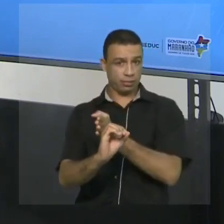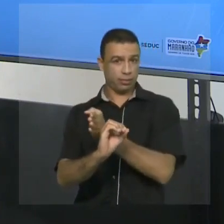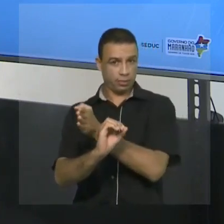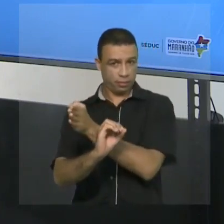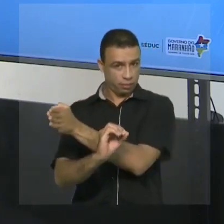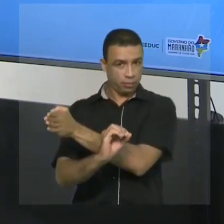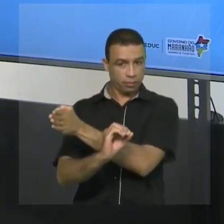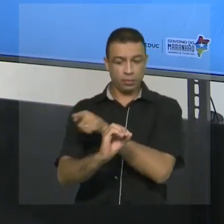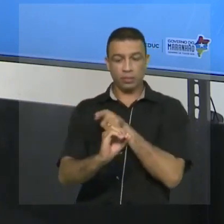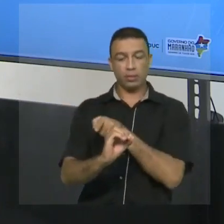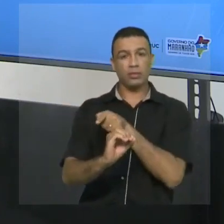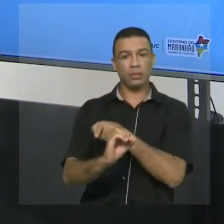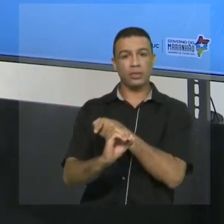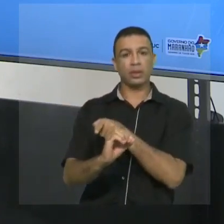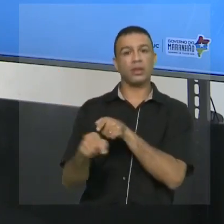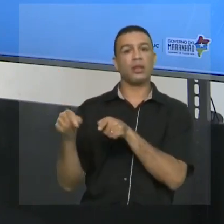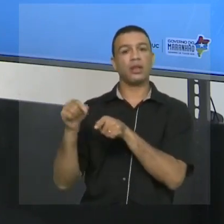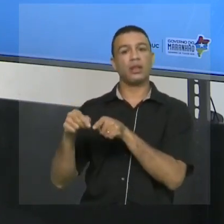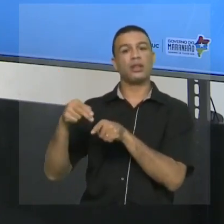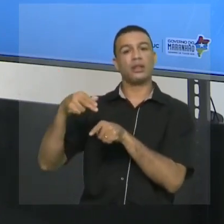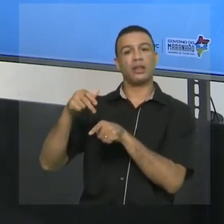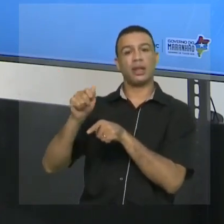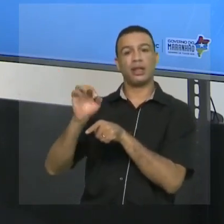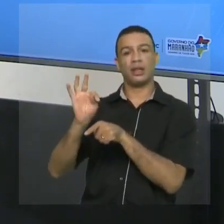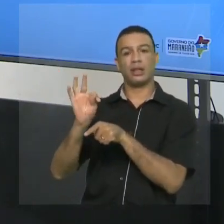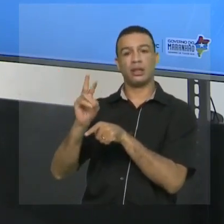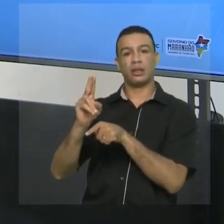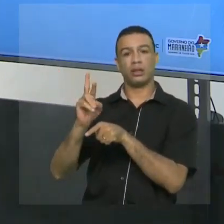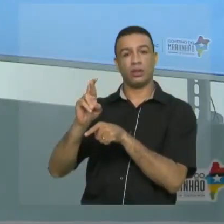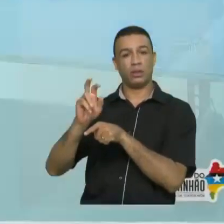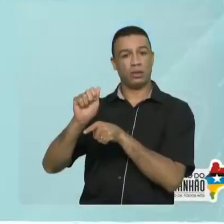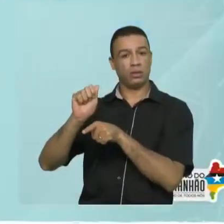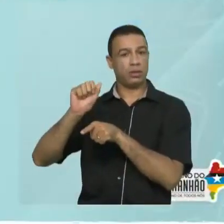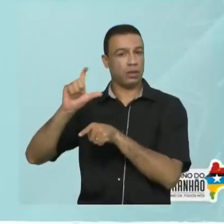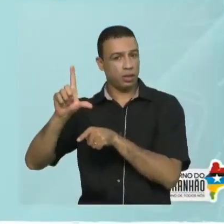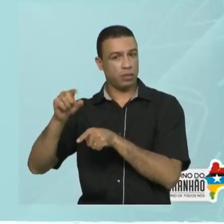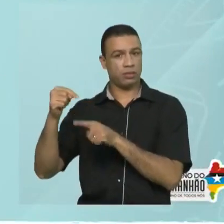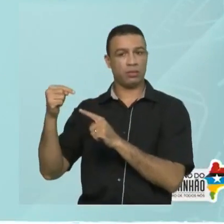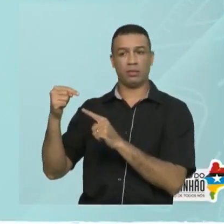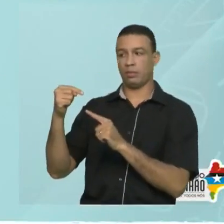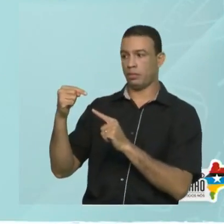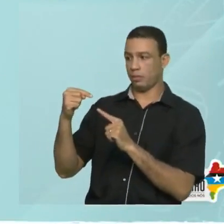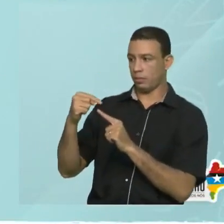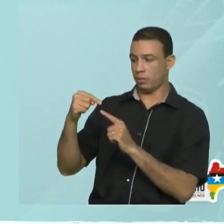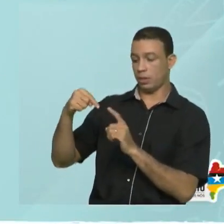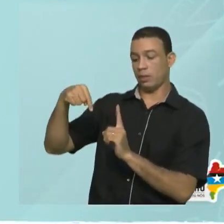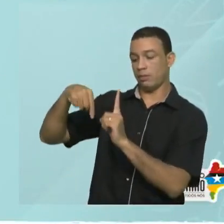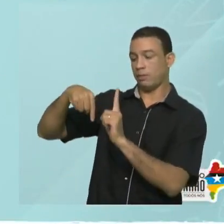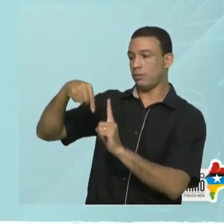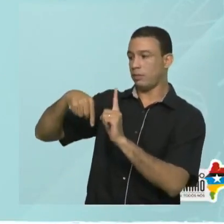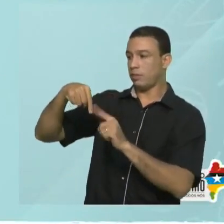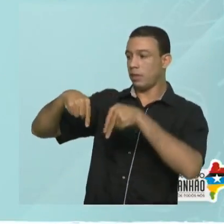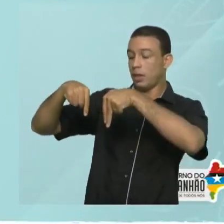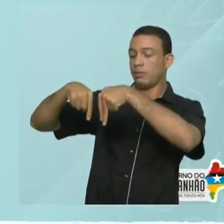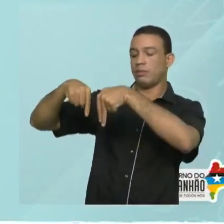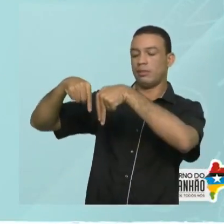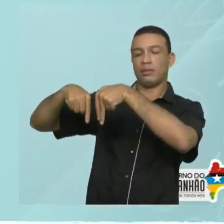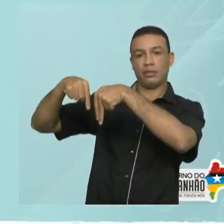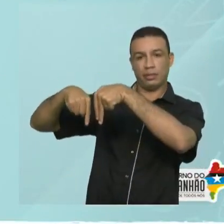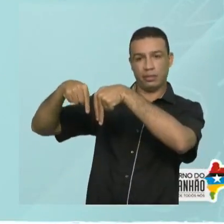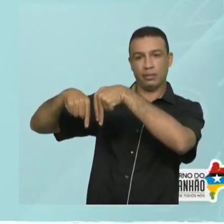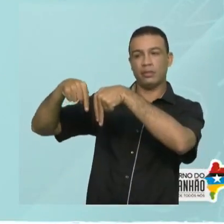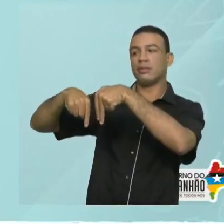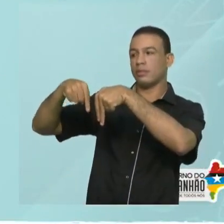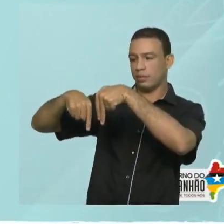os números naturais. Isso quer dizer que todo número natural também é inteiro.